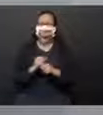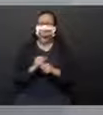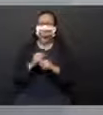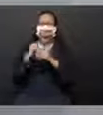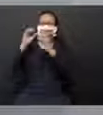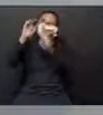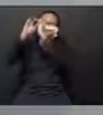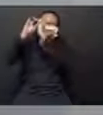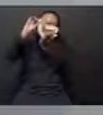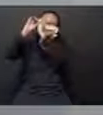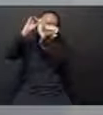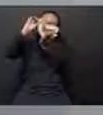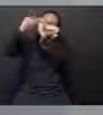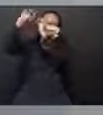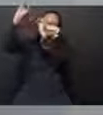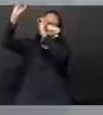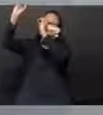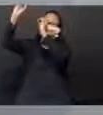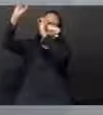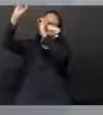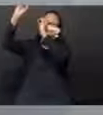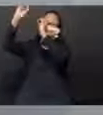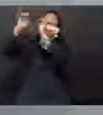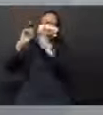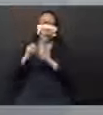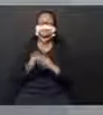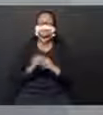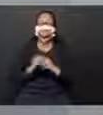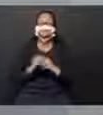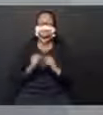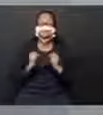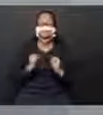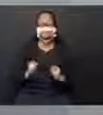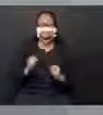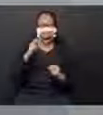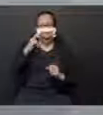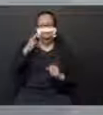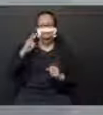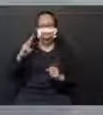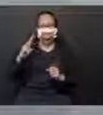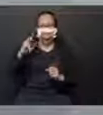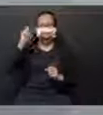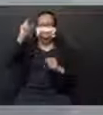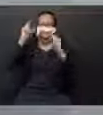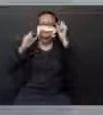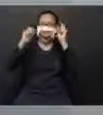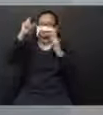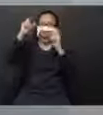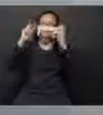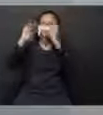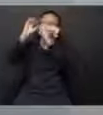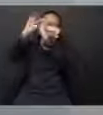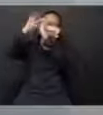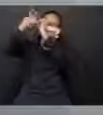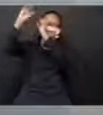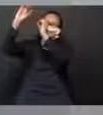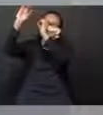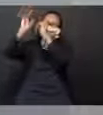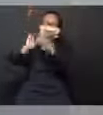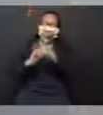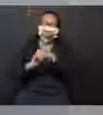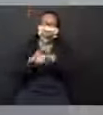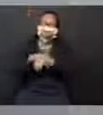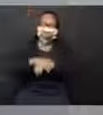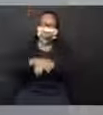Lembra? Esse é muito legal. Serve para a gente observar os astros no espaço, principalmente durante a noite.